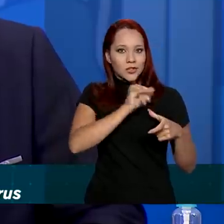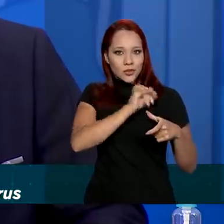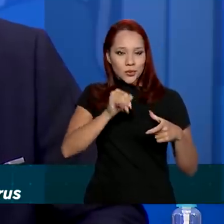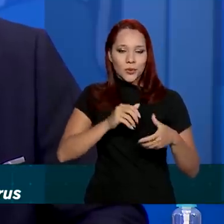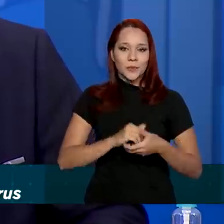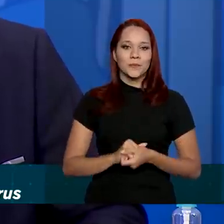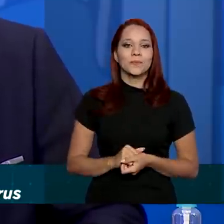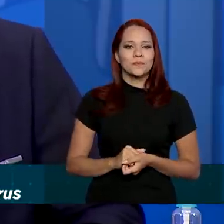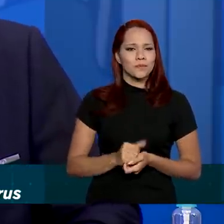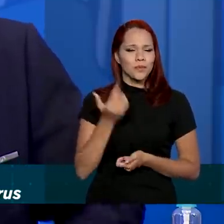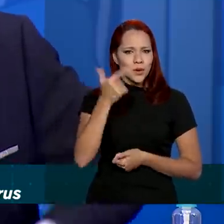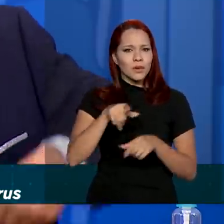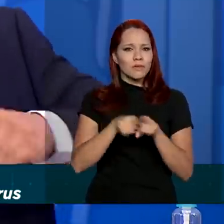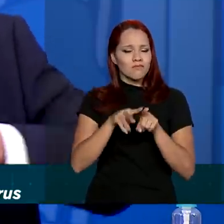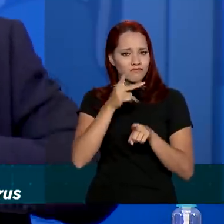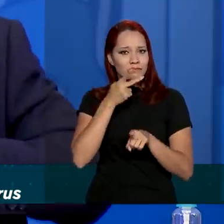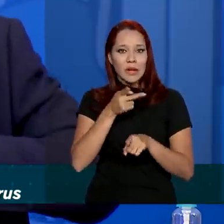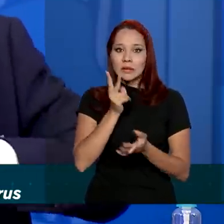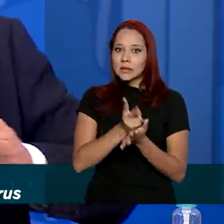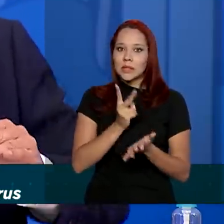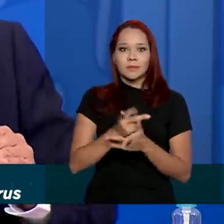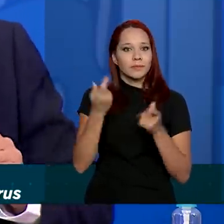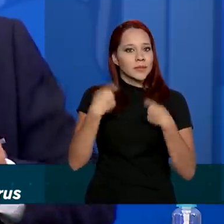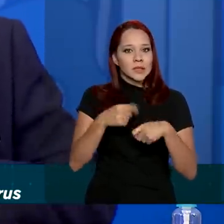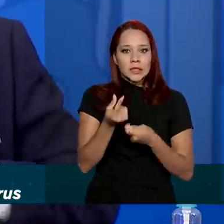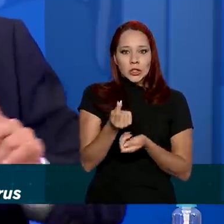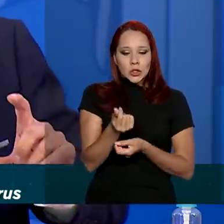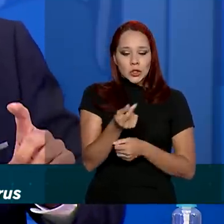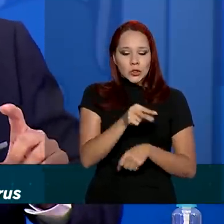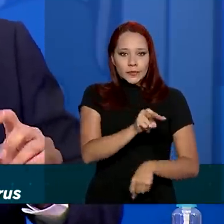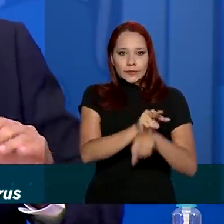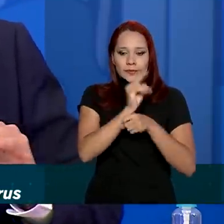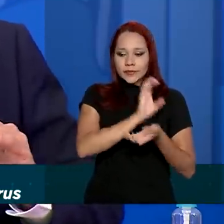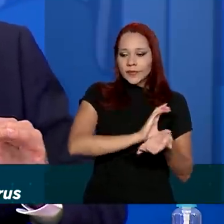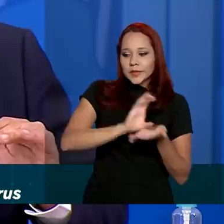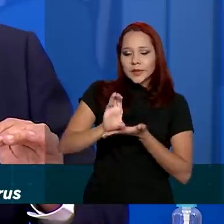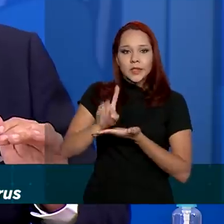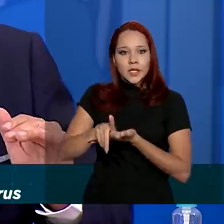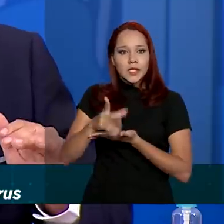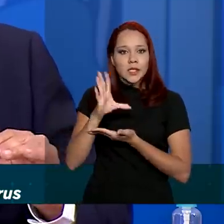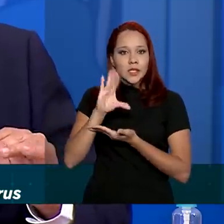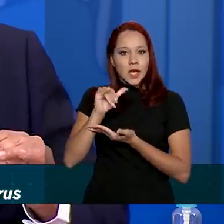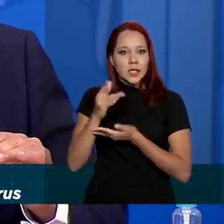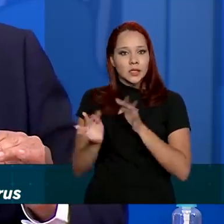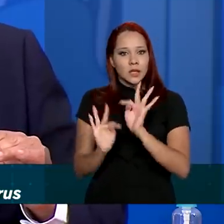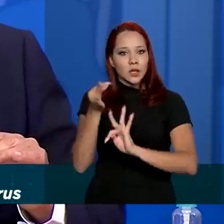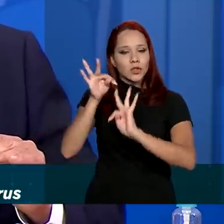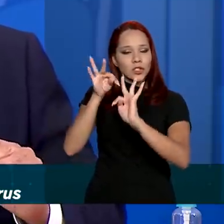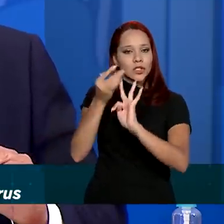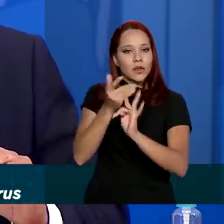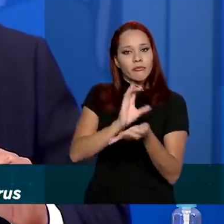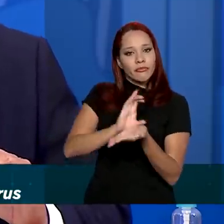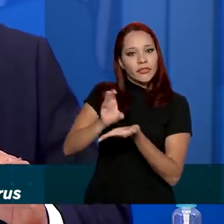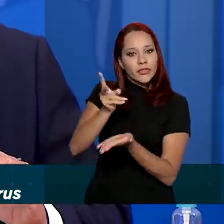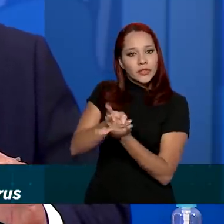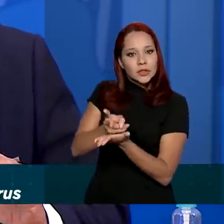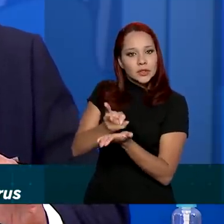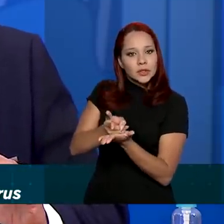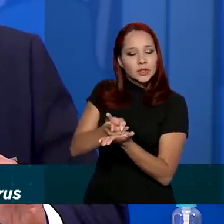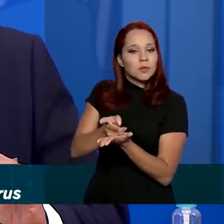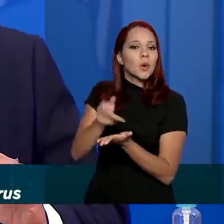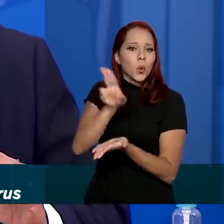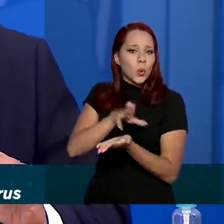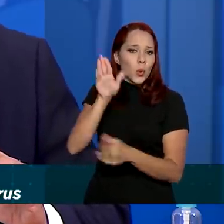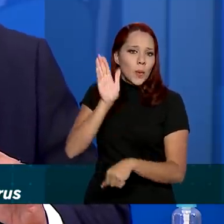ponto que eu vi, falando a respeito da necessidade do financiamento na ciência e tecnologia, ser estável, e a utilização